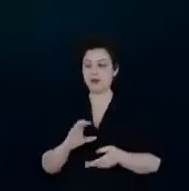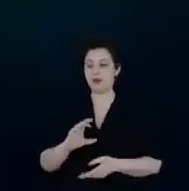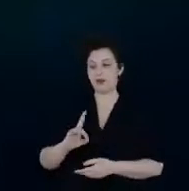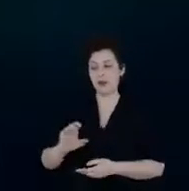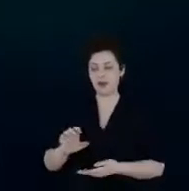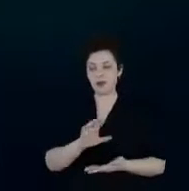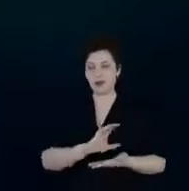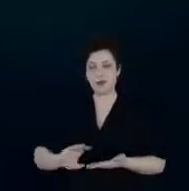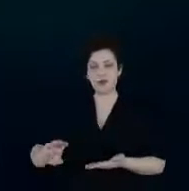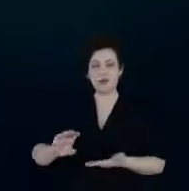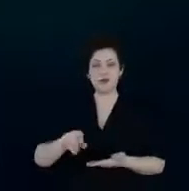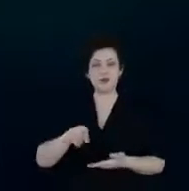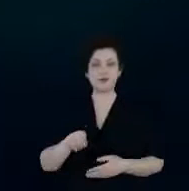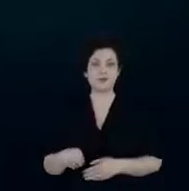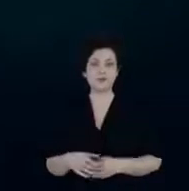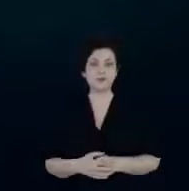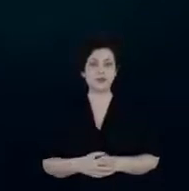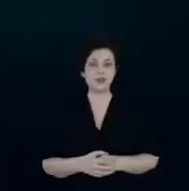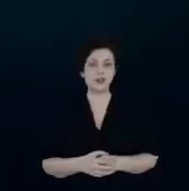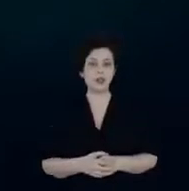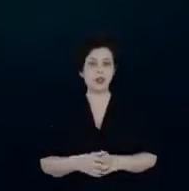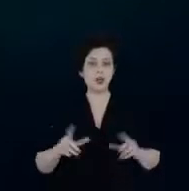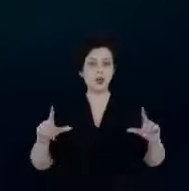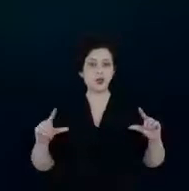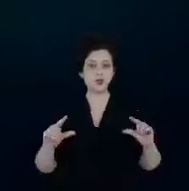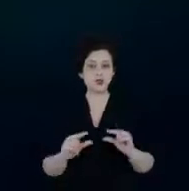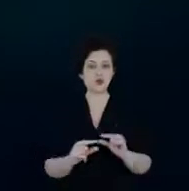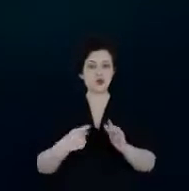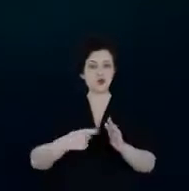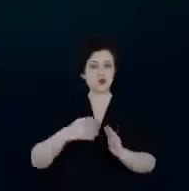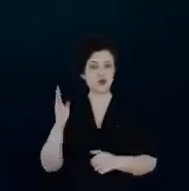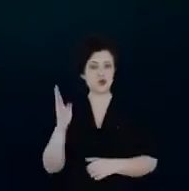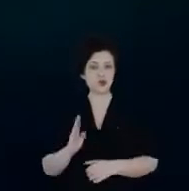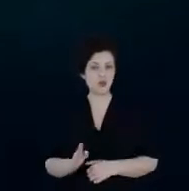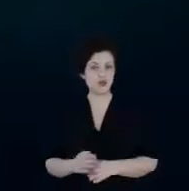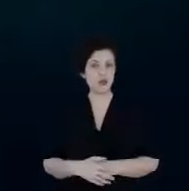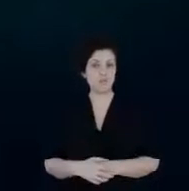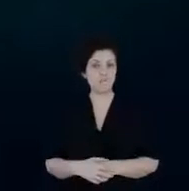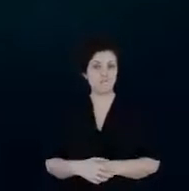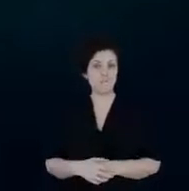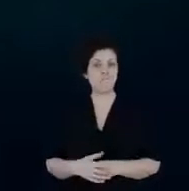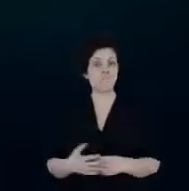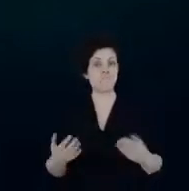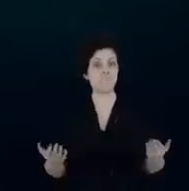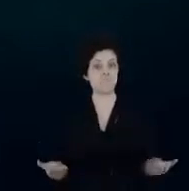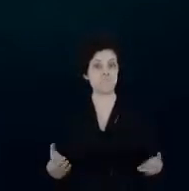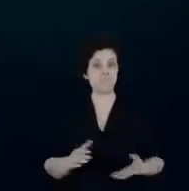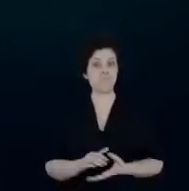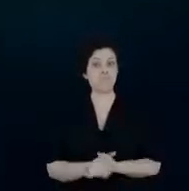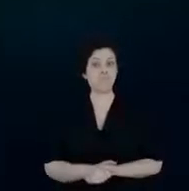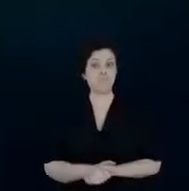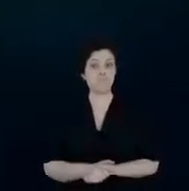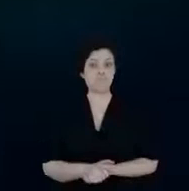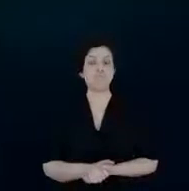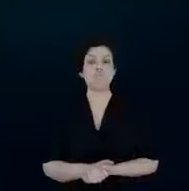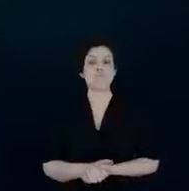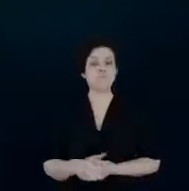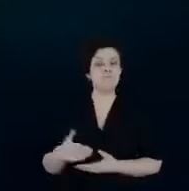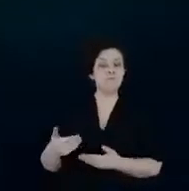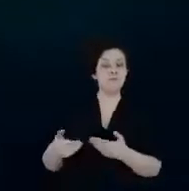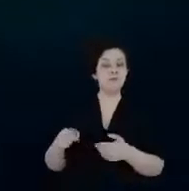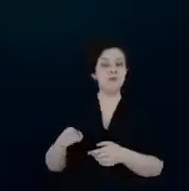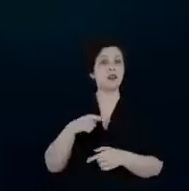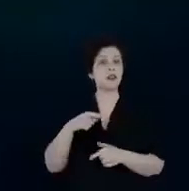para reduzir as tarifas no Brasil então a gente teve essa ação